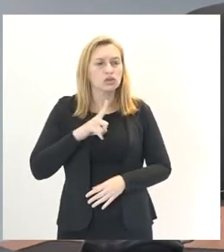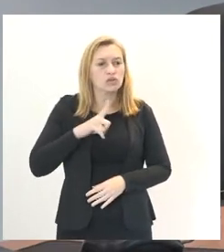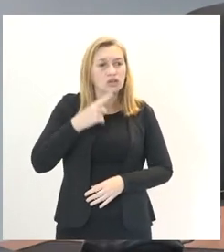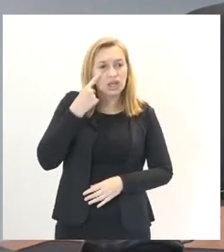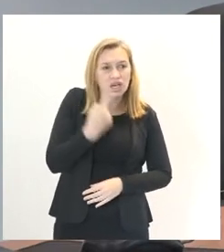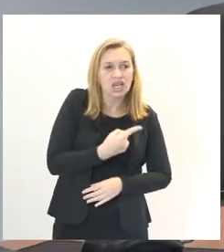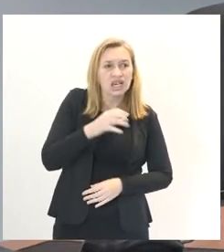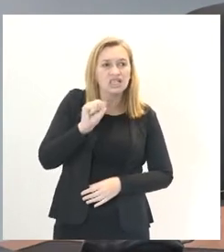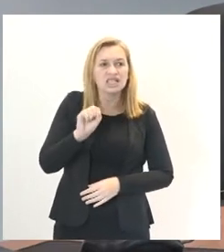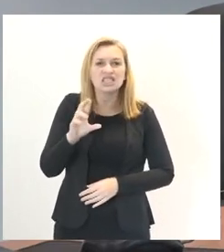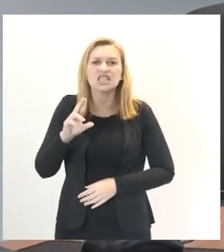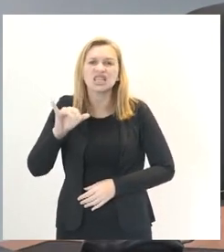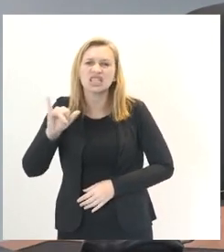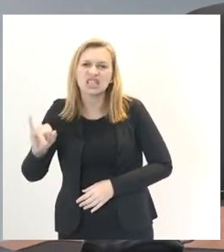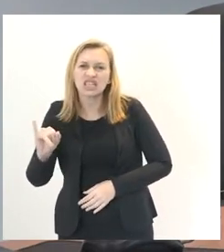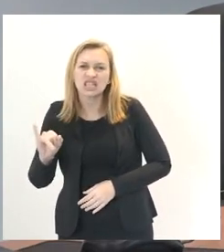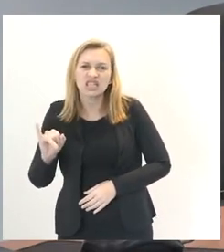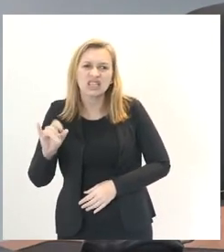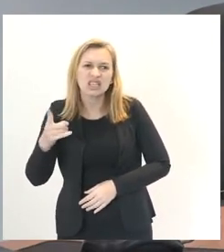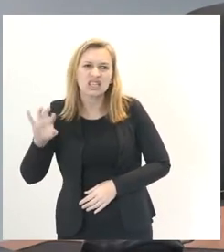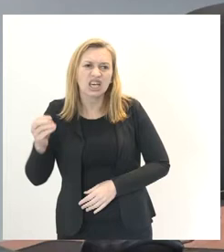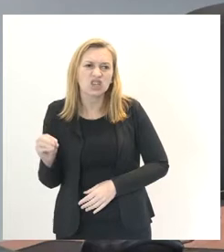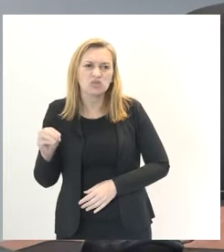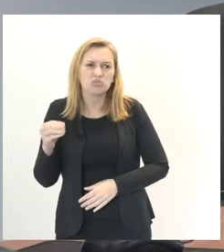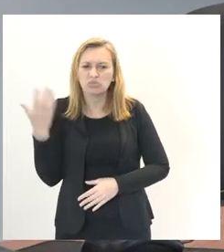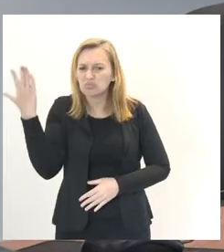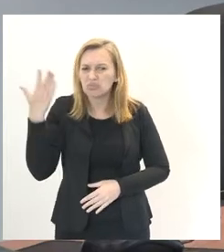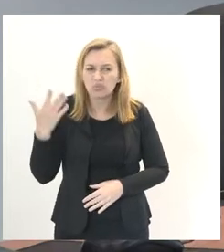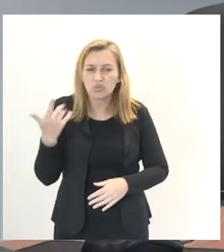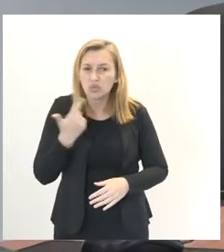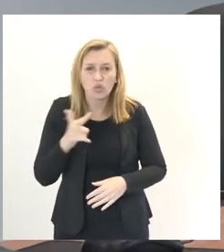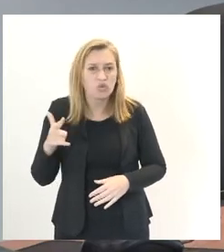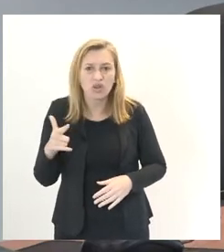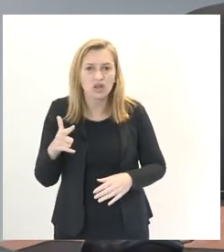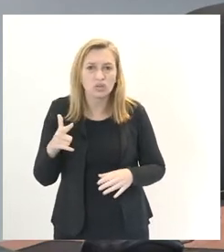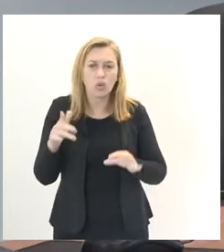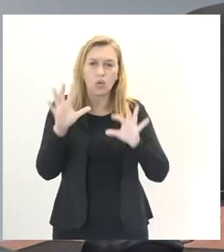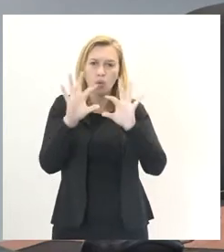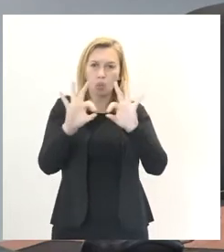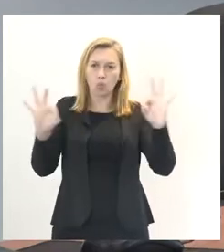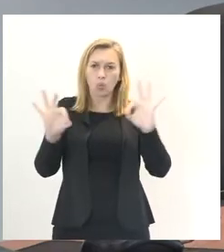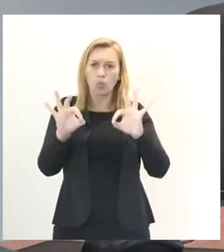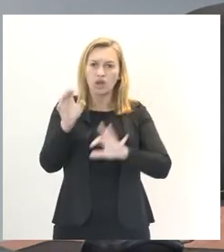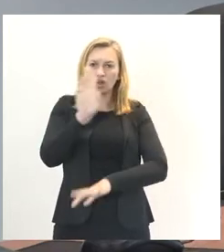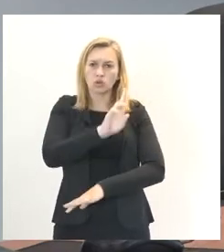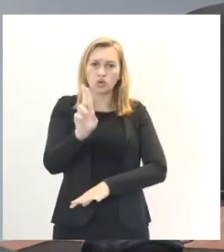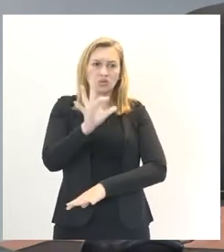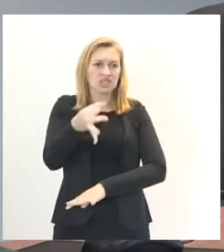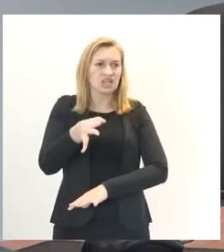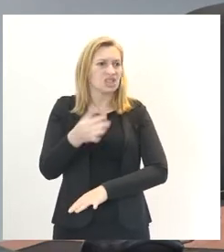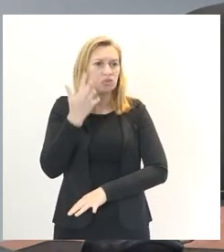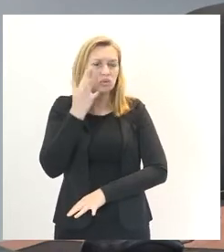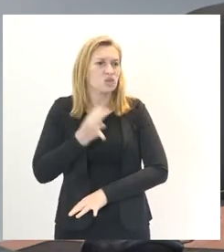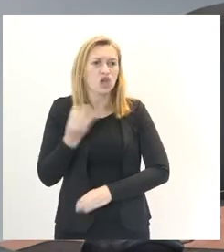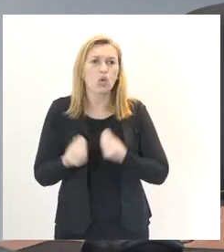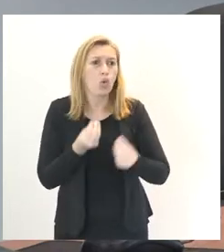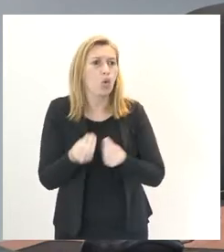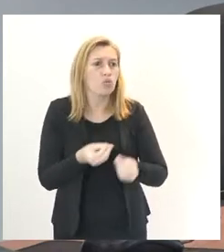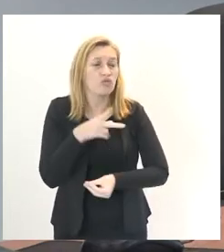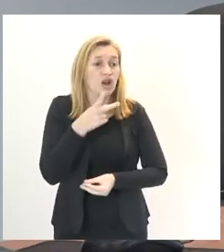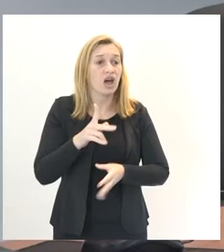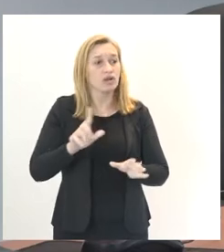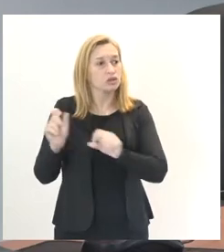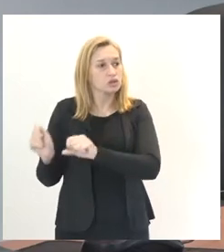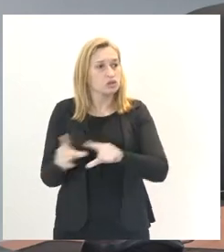Sindicerve, mas não tem o nome. Está aqui na tela, mas não está com o nome. Então, não sei como é que eu faço. Então, vou passar a